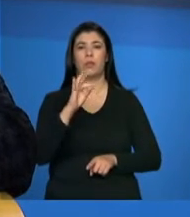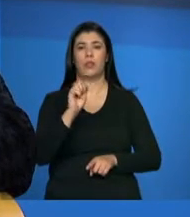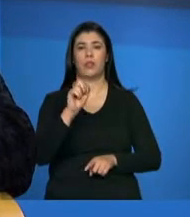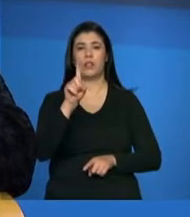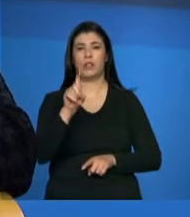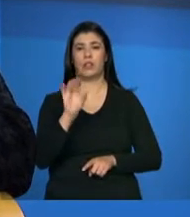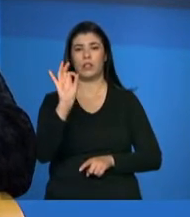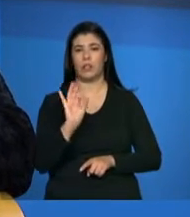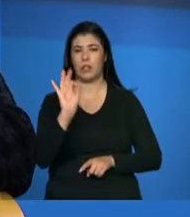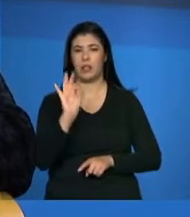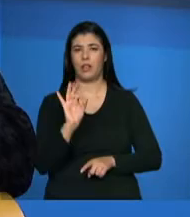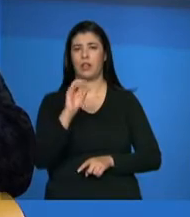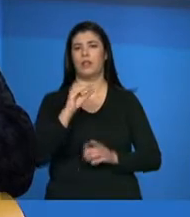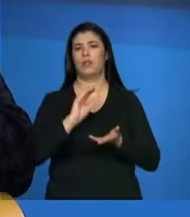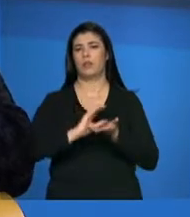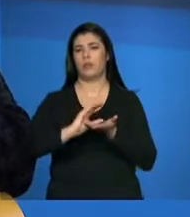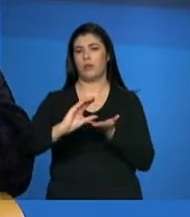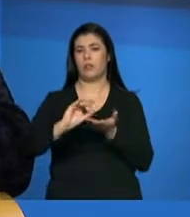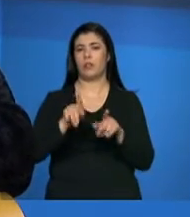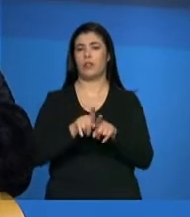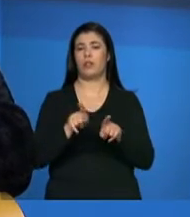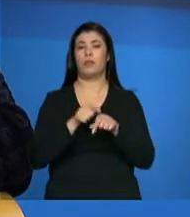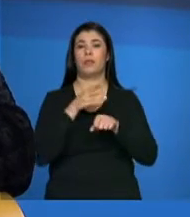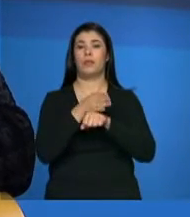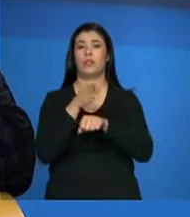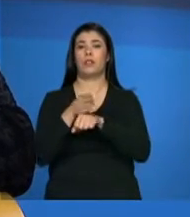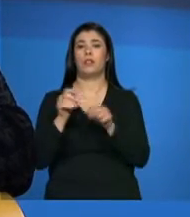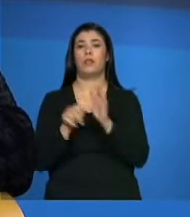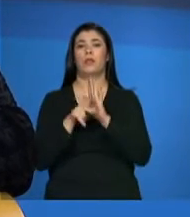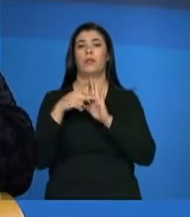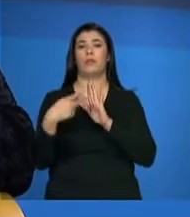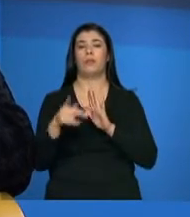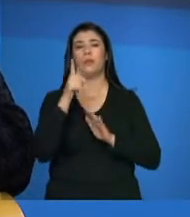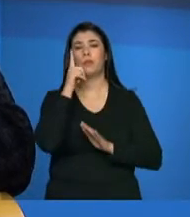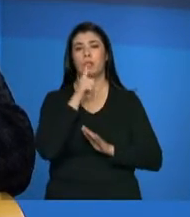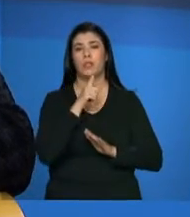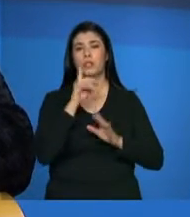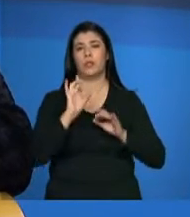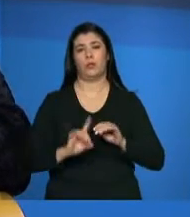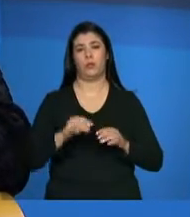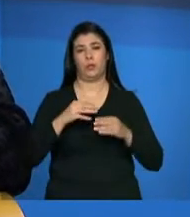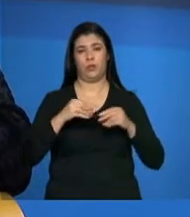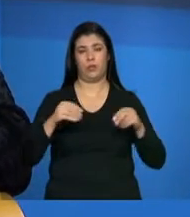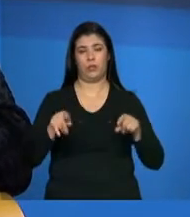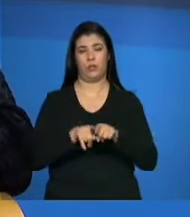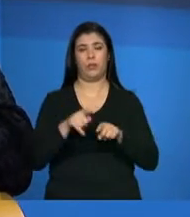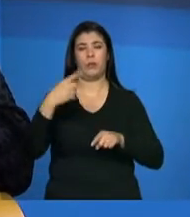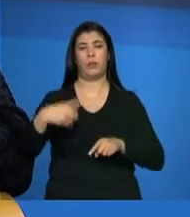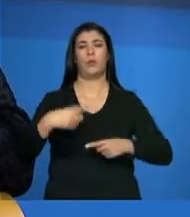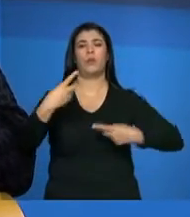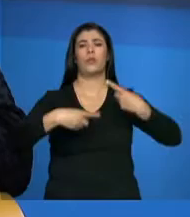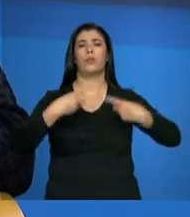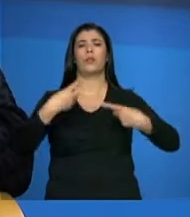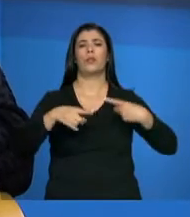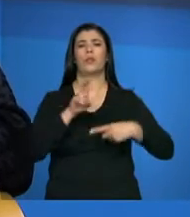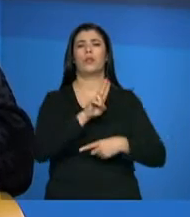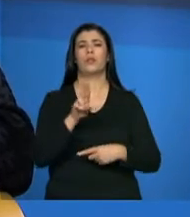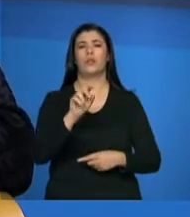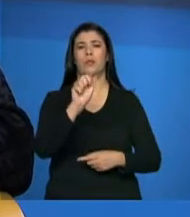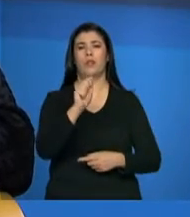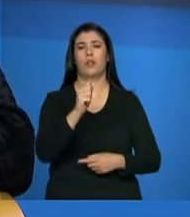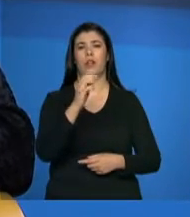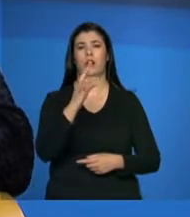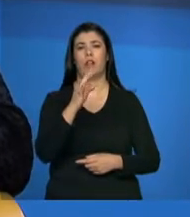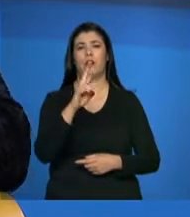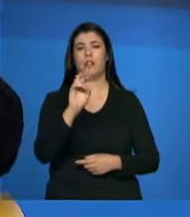e outras, e até mesmo acesso à terra. Além disso, você tem uma outra política chamada TER, que a Assistência Técnica